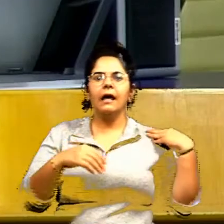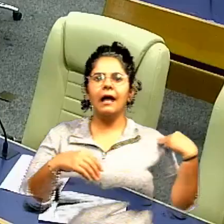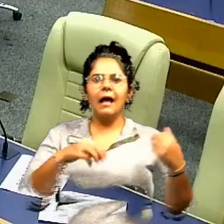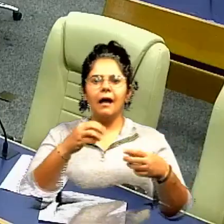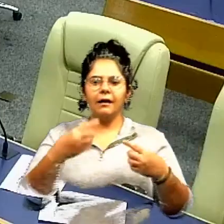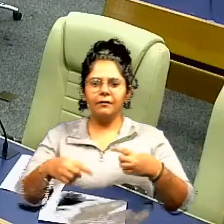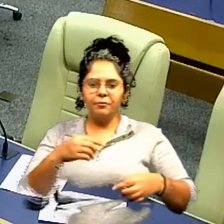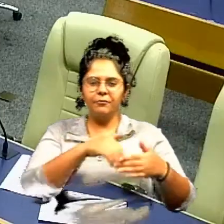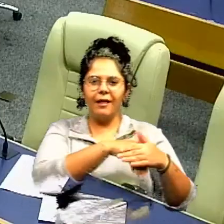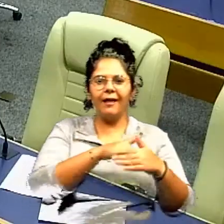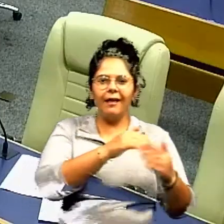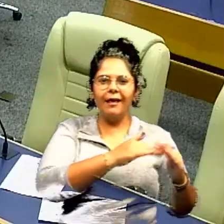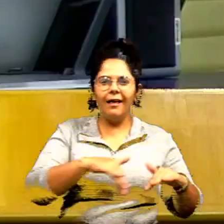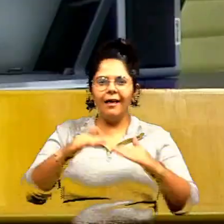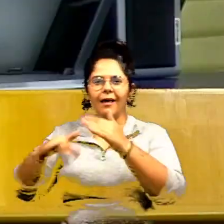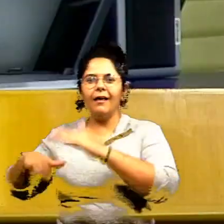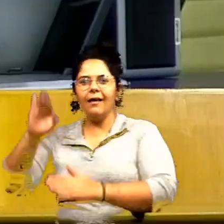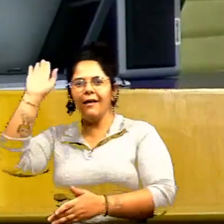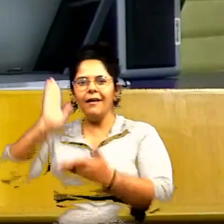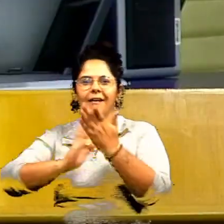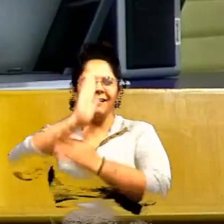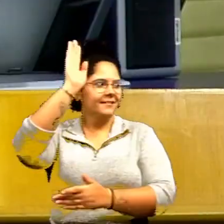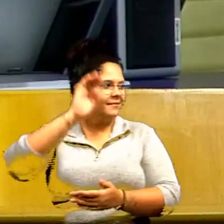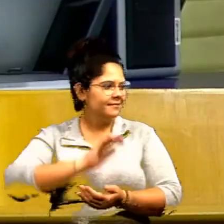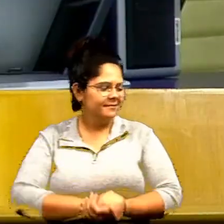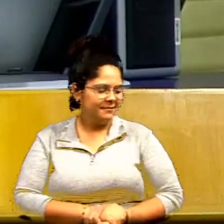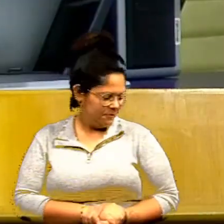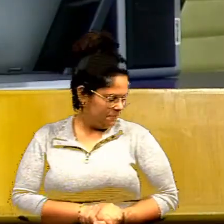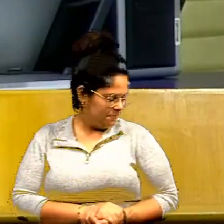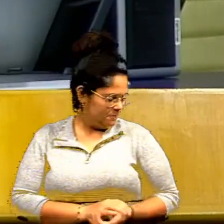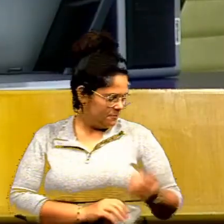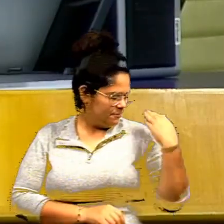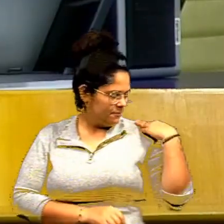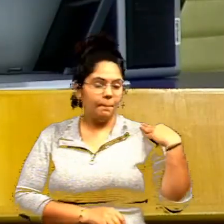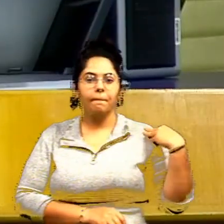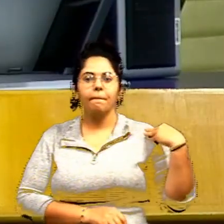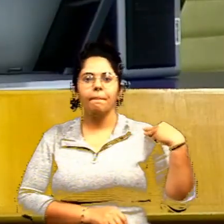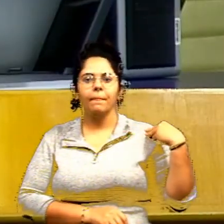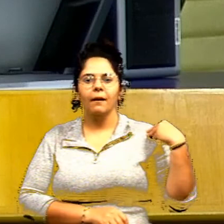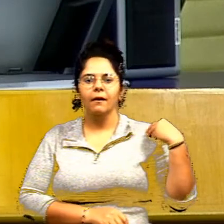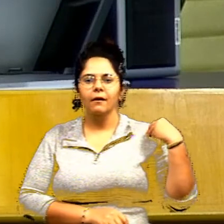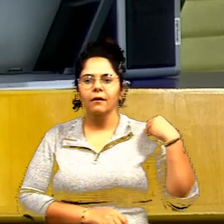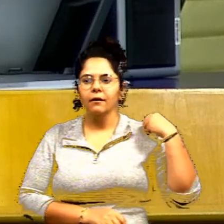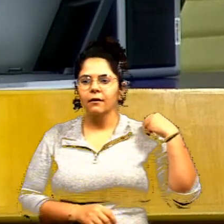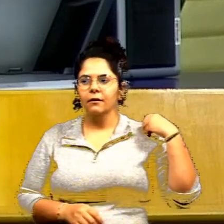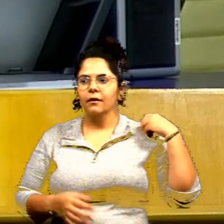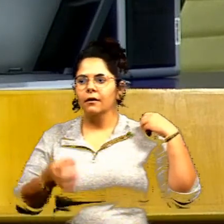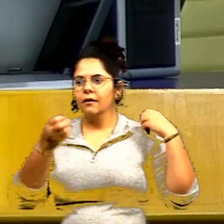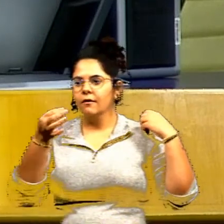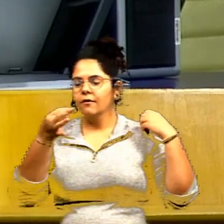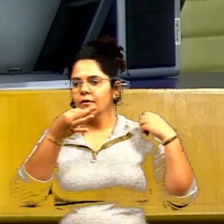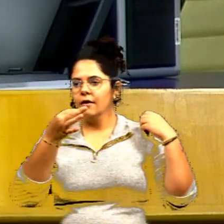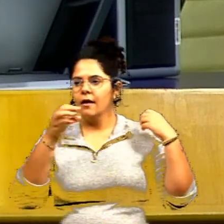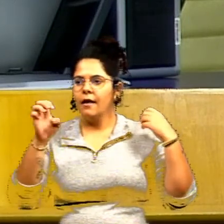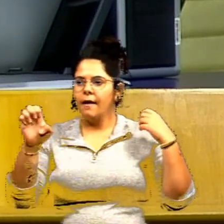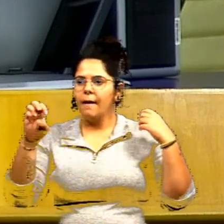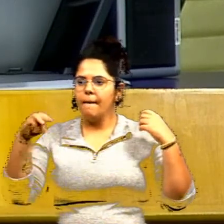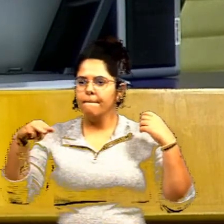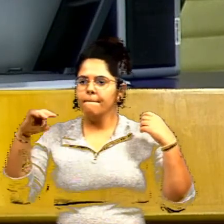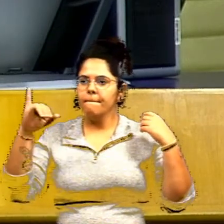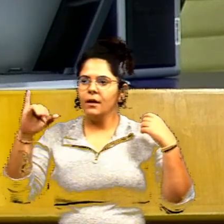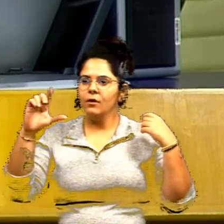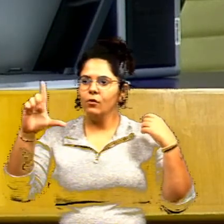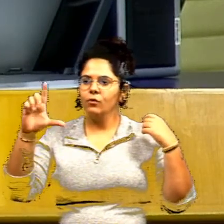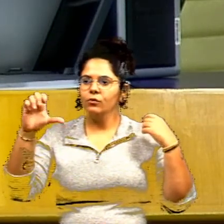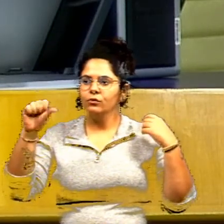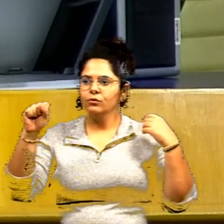votação favorável permaneça como estão contra esse manifesto aprovado o requerimento vereador emilson pereira questão de ordem só para o vereador